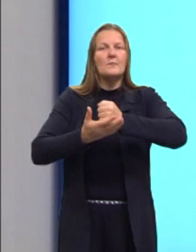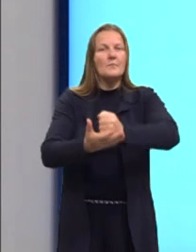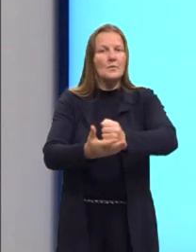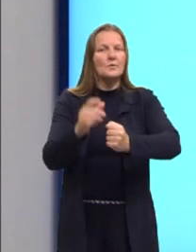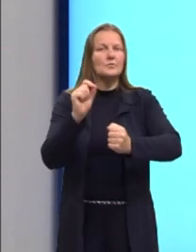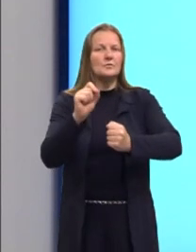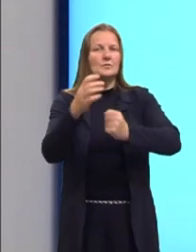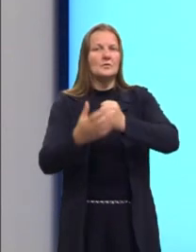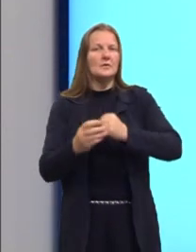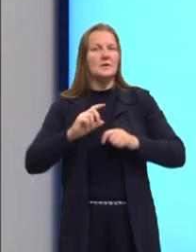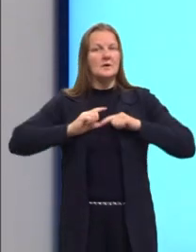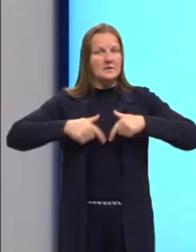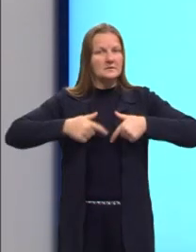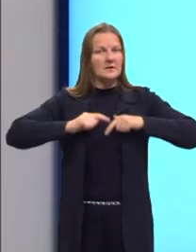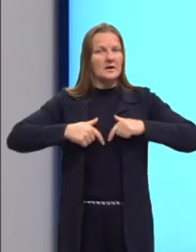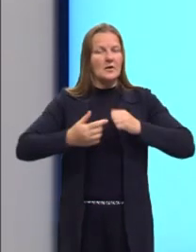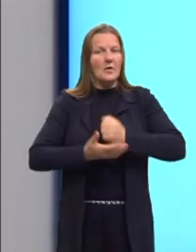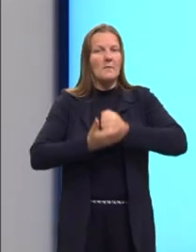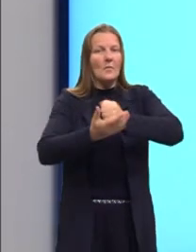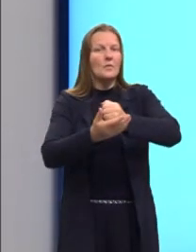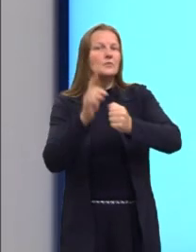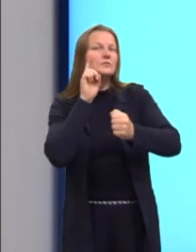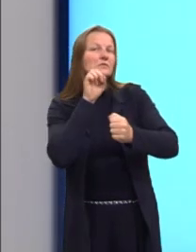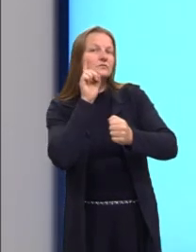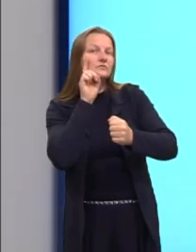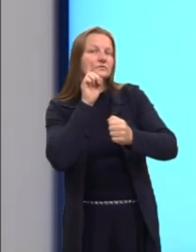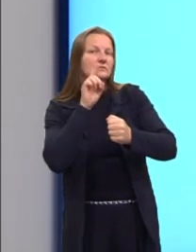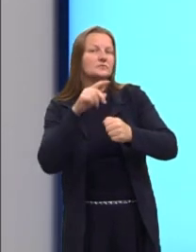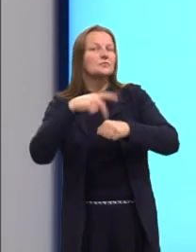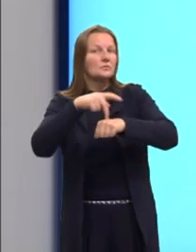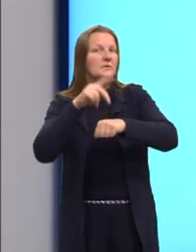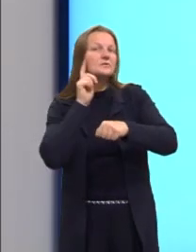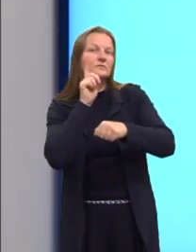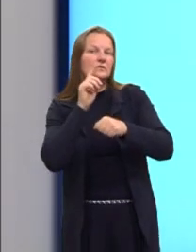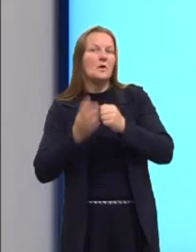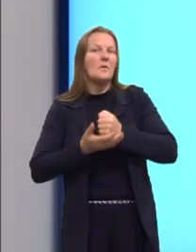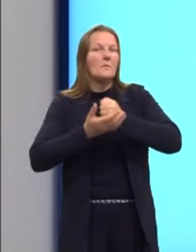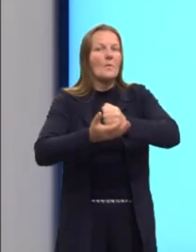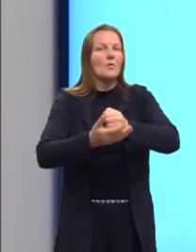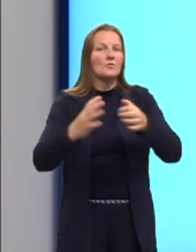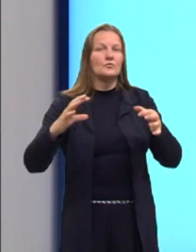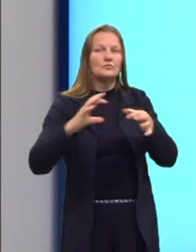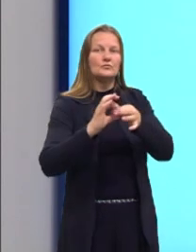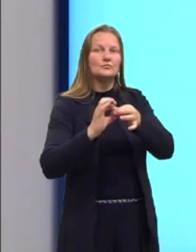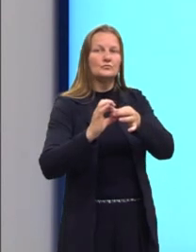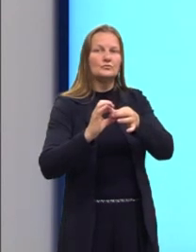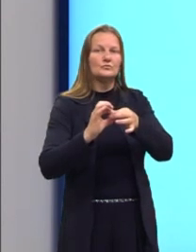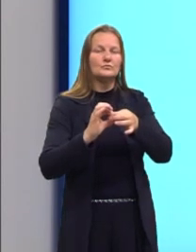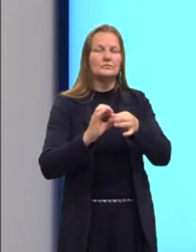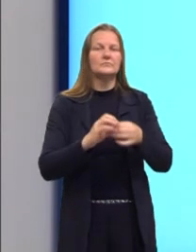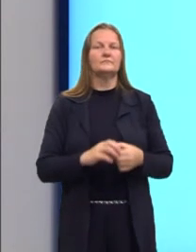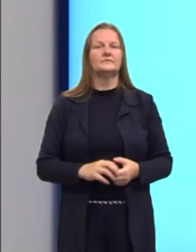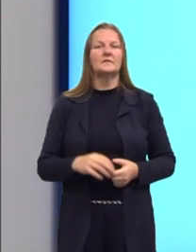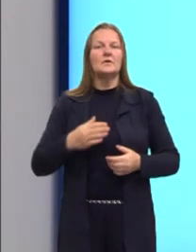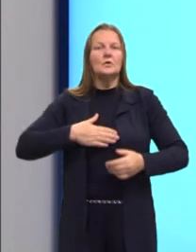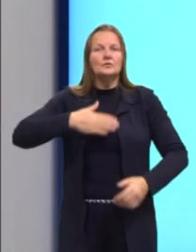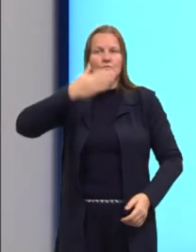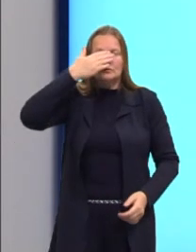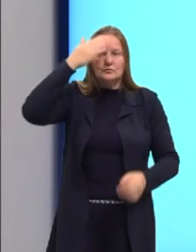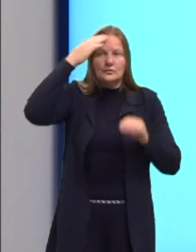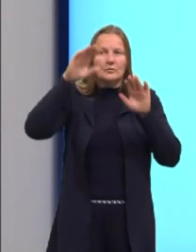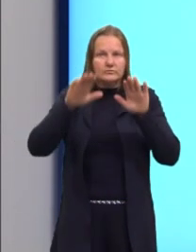o Israel é apoiado pelos Estados Unidos, e os países, que são de origem muçulmana,